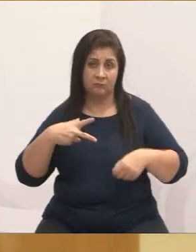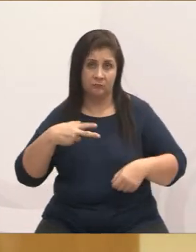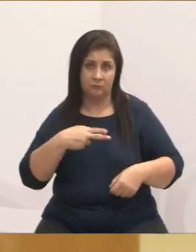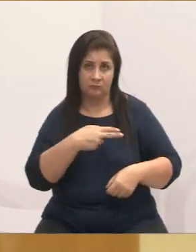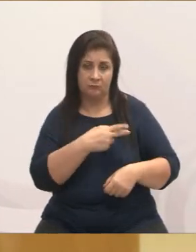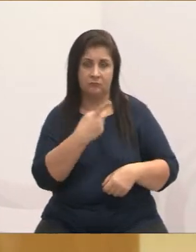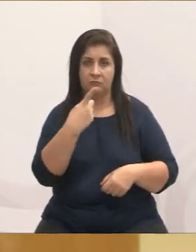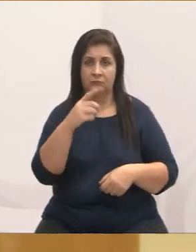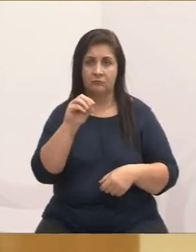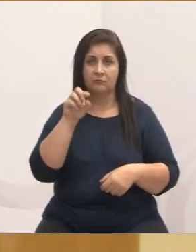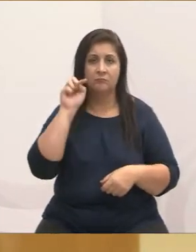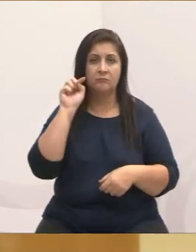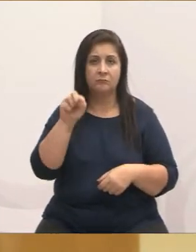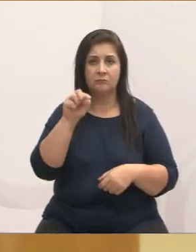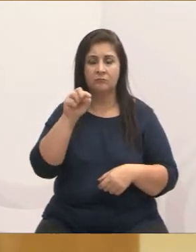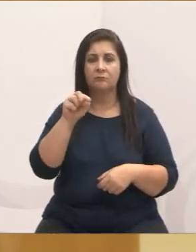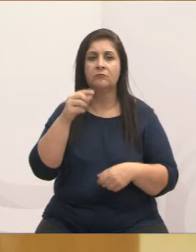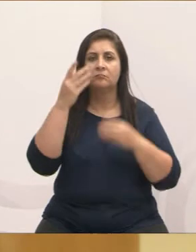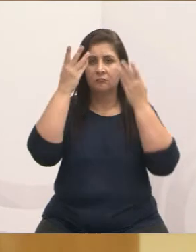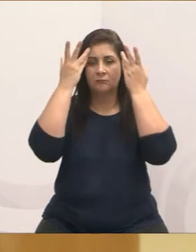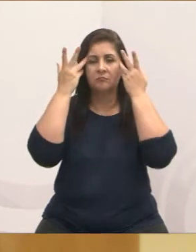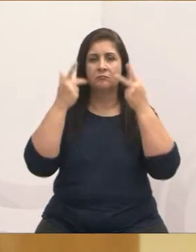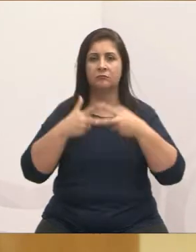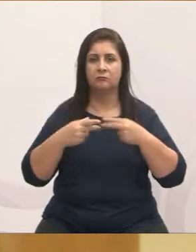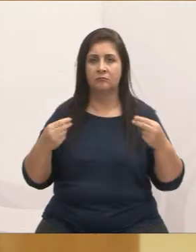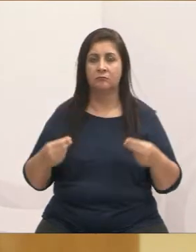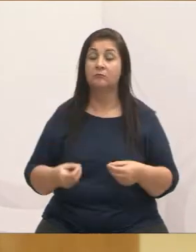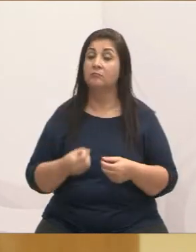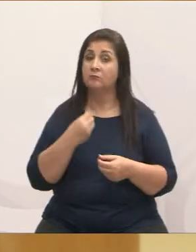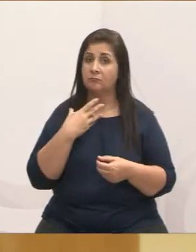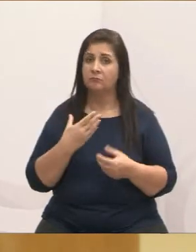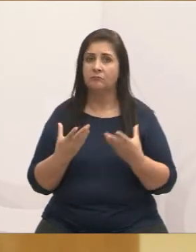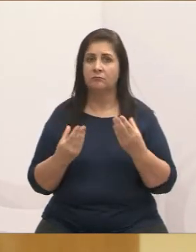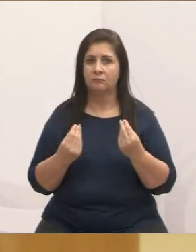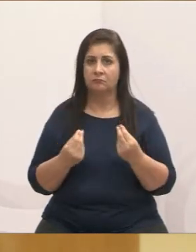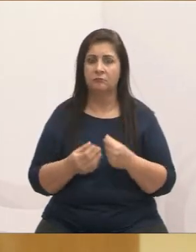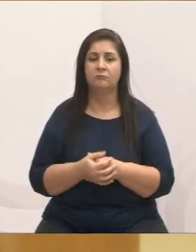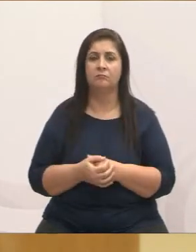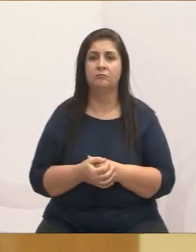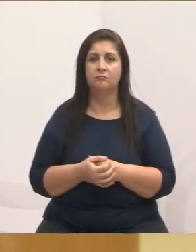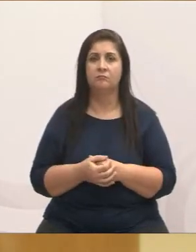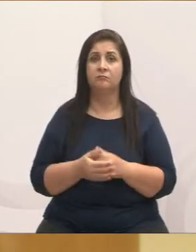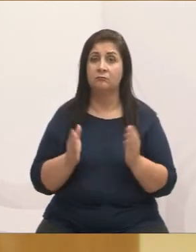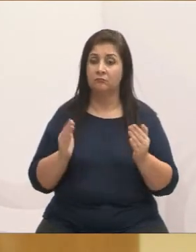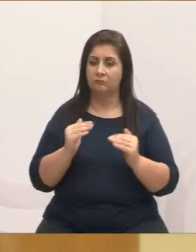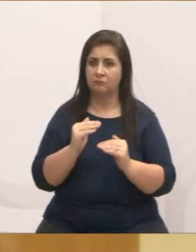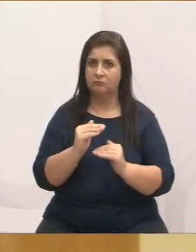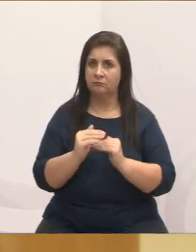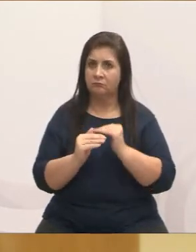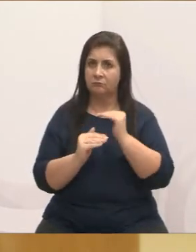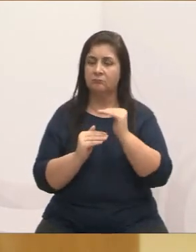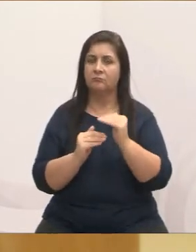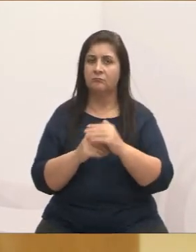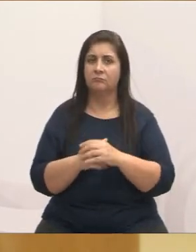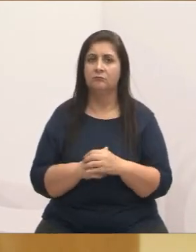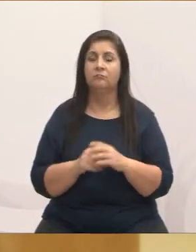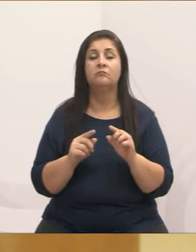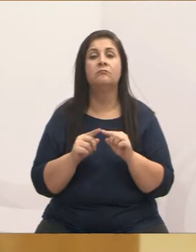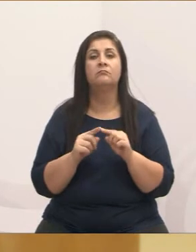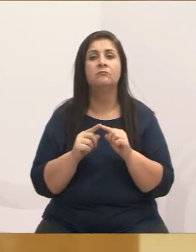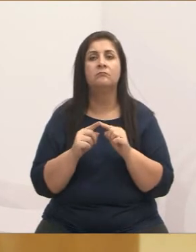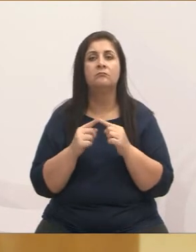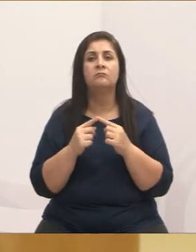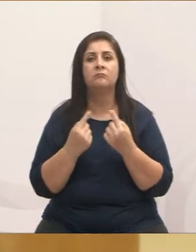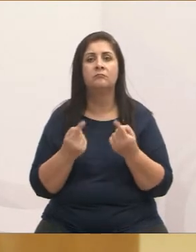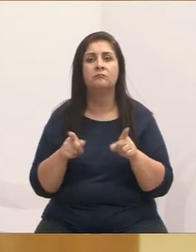outra gestão, ótimo, parabéns. É uma felicidade muito grande para a causa animal, esse avanço com relação às castrações. Porém,